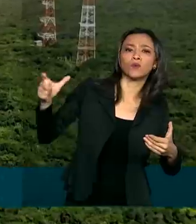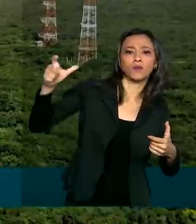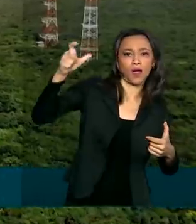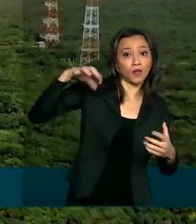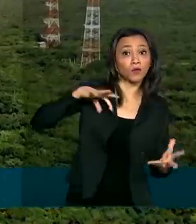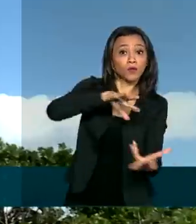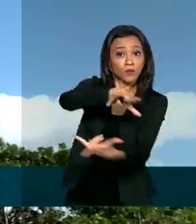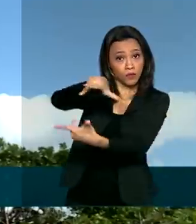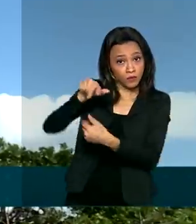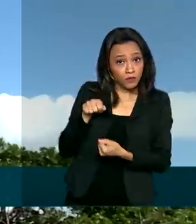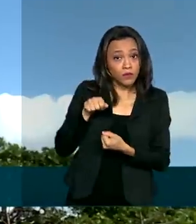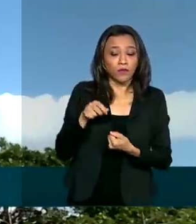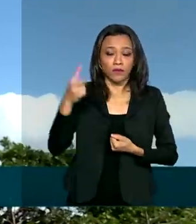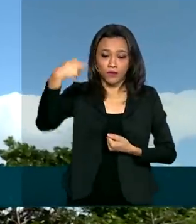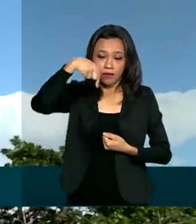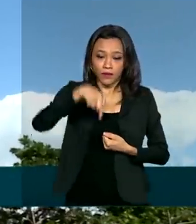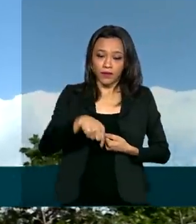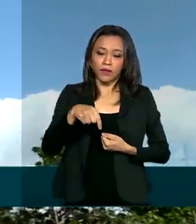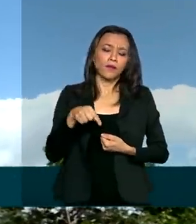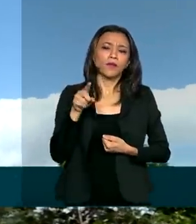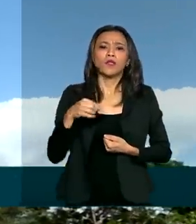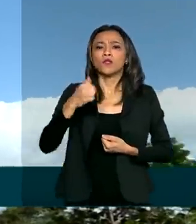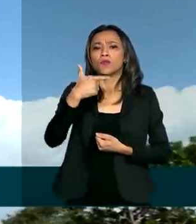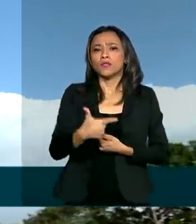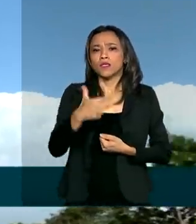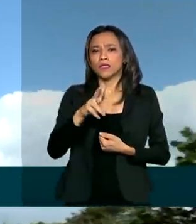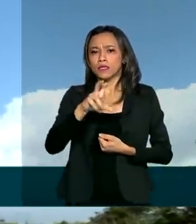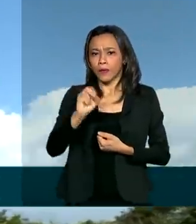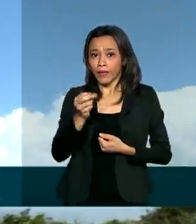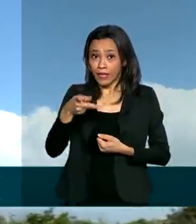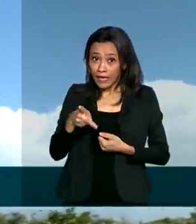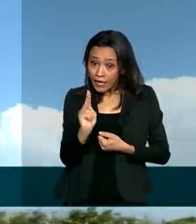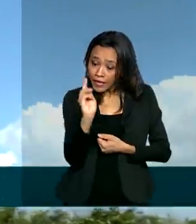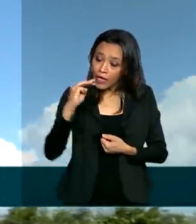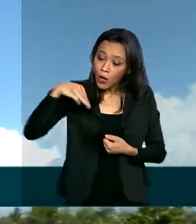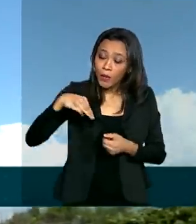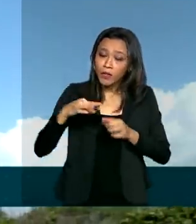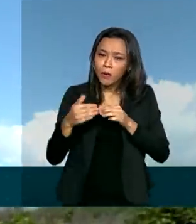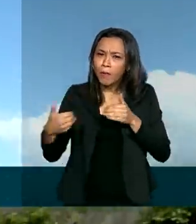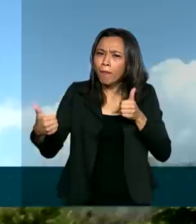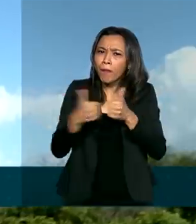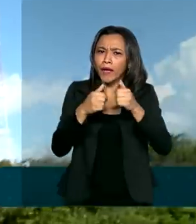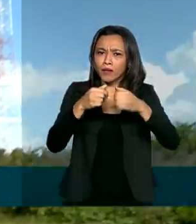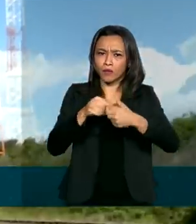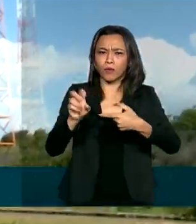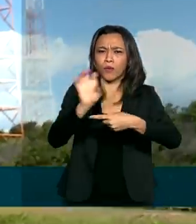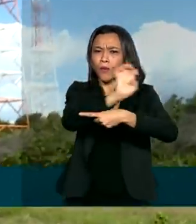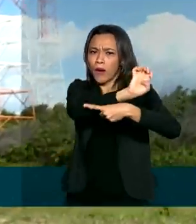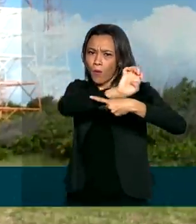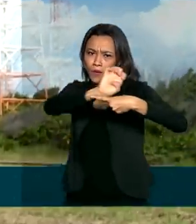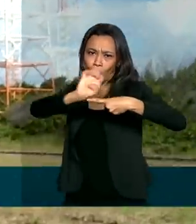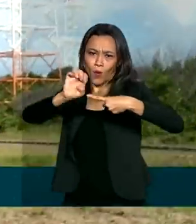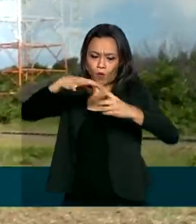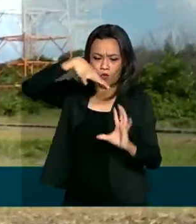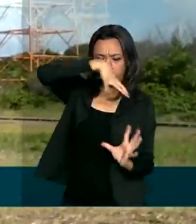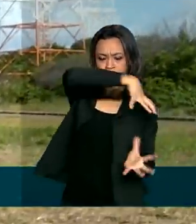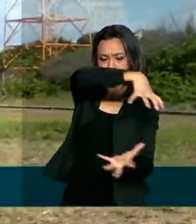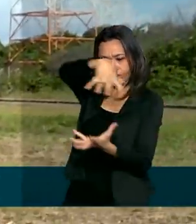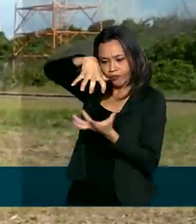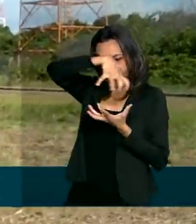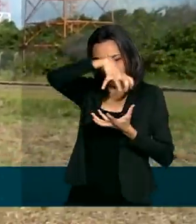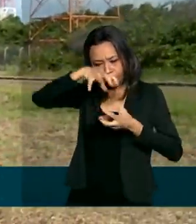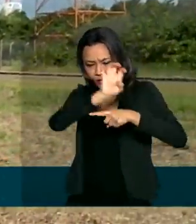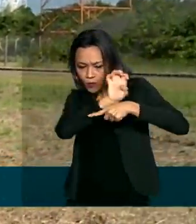no mundo. Aqui estamos a 250 quilômetros da linha do Equador, o que permite uma economia de combustível de até